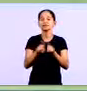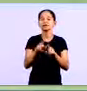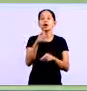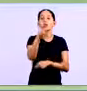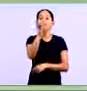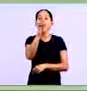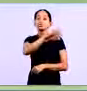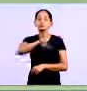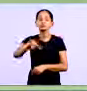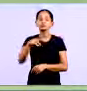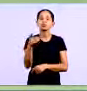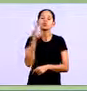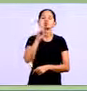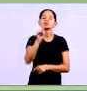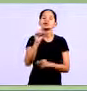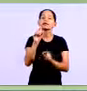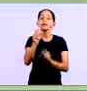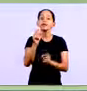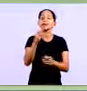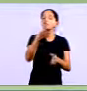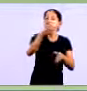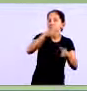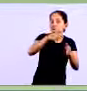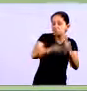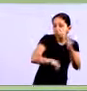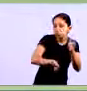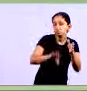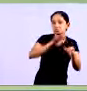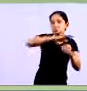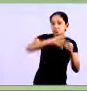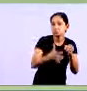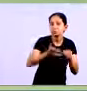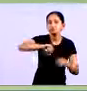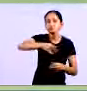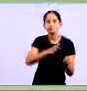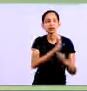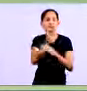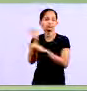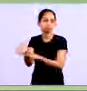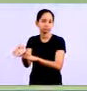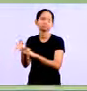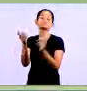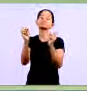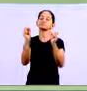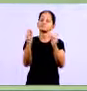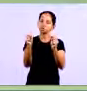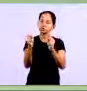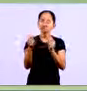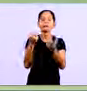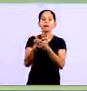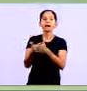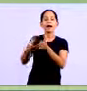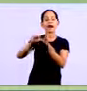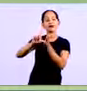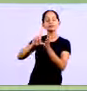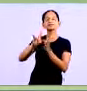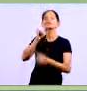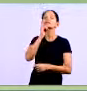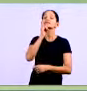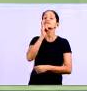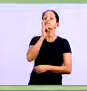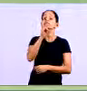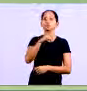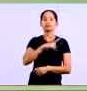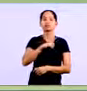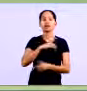antagens para a empresa Para conseguir descontos E outras vantagens Do pagamento antecipado Por exemplo Existem